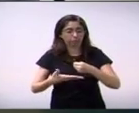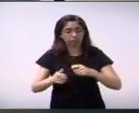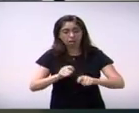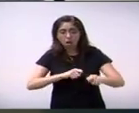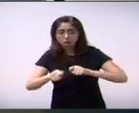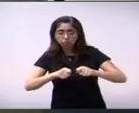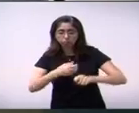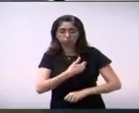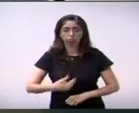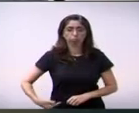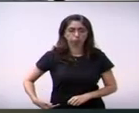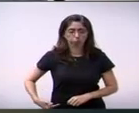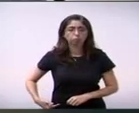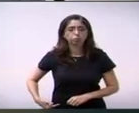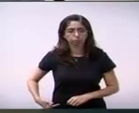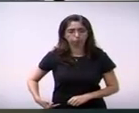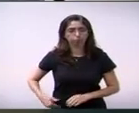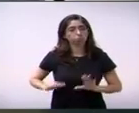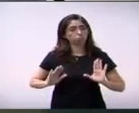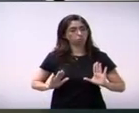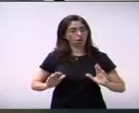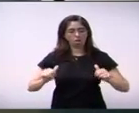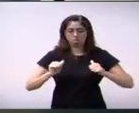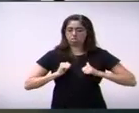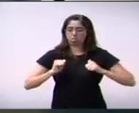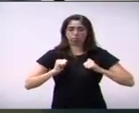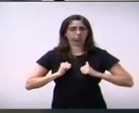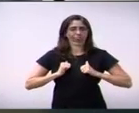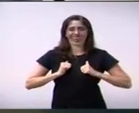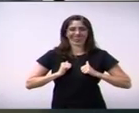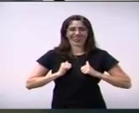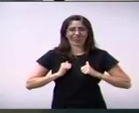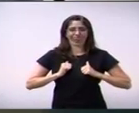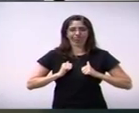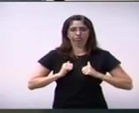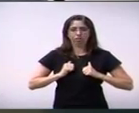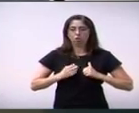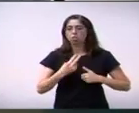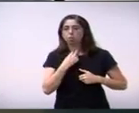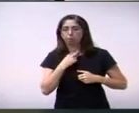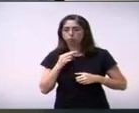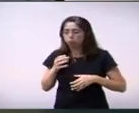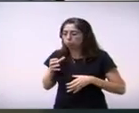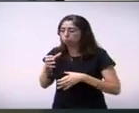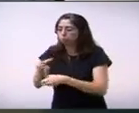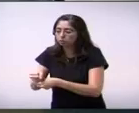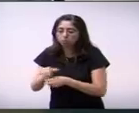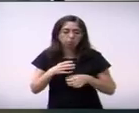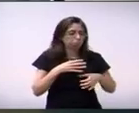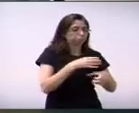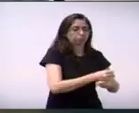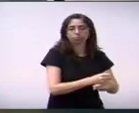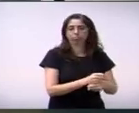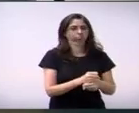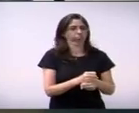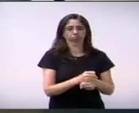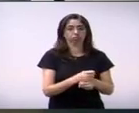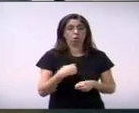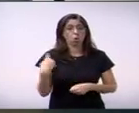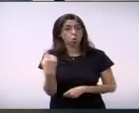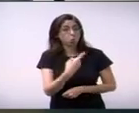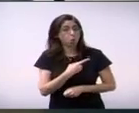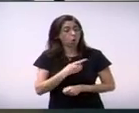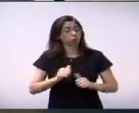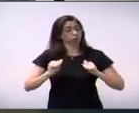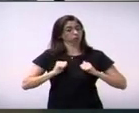dentre eles o da impessoalidade. A gente não está aqui para legislar exclusivamente para ninguém, não. A gente está aqui